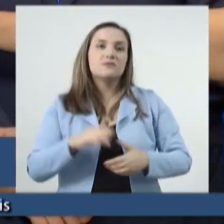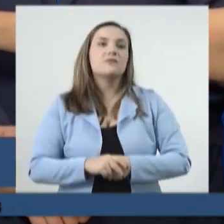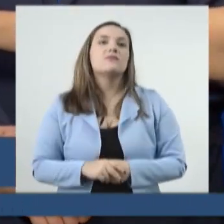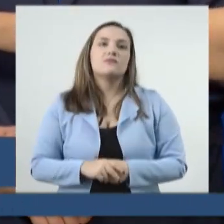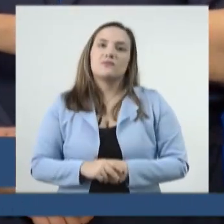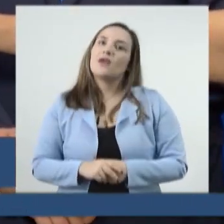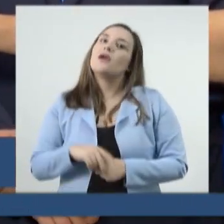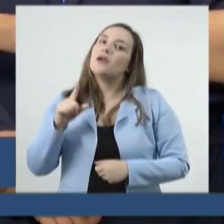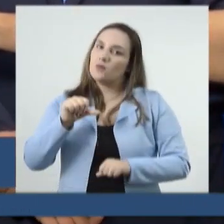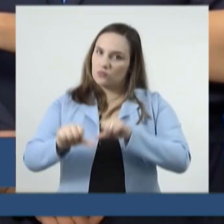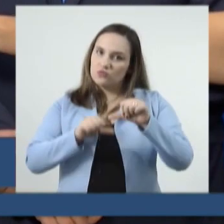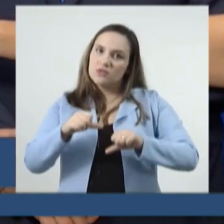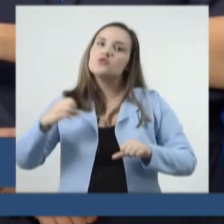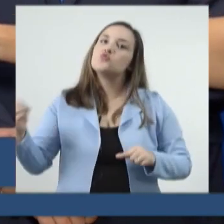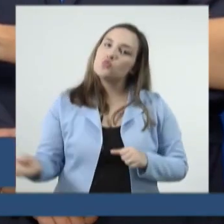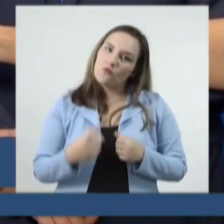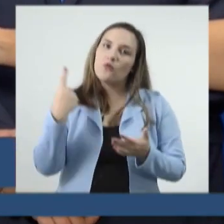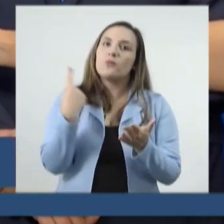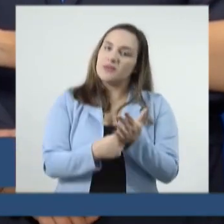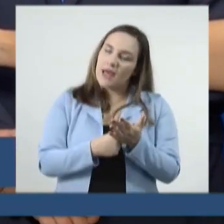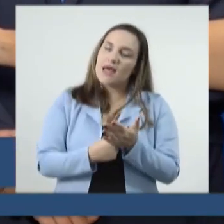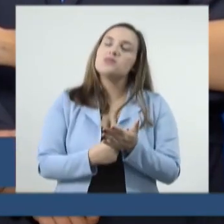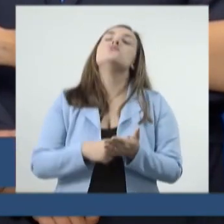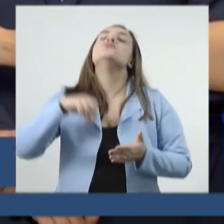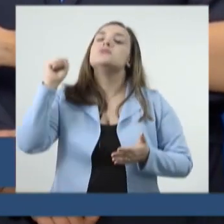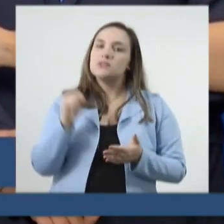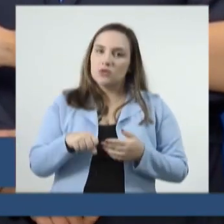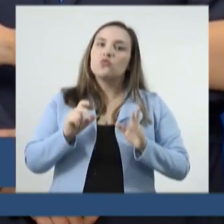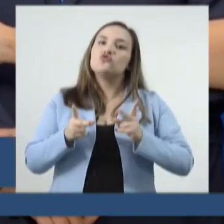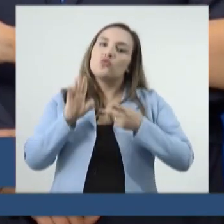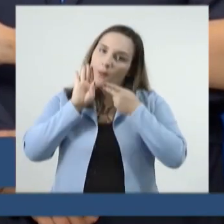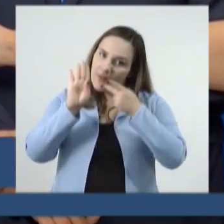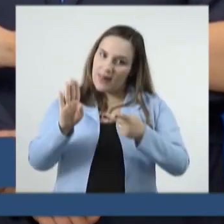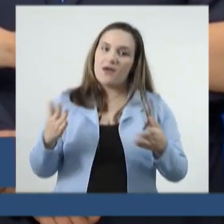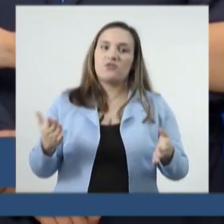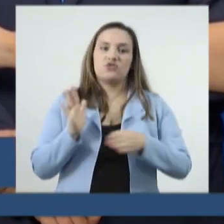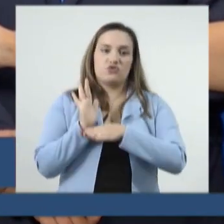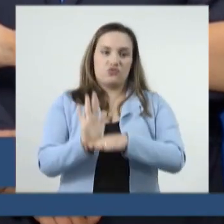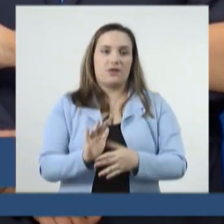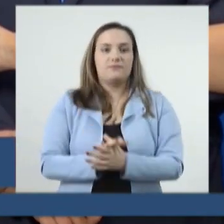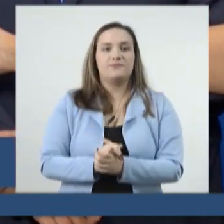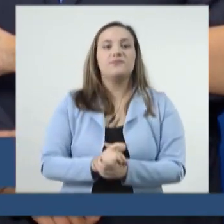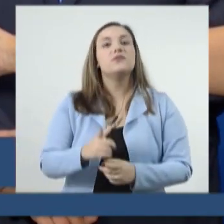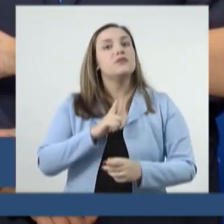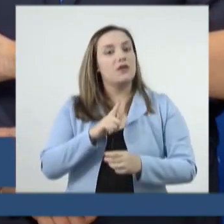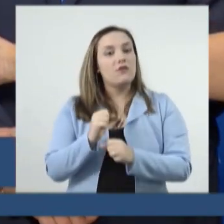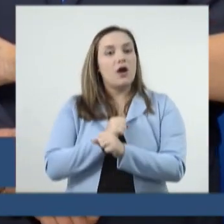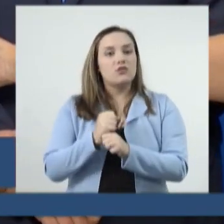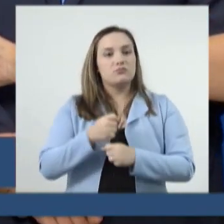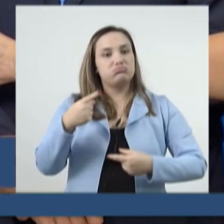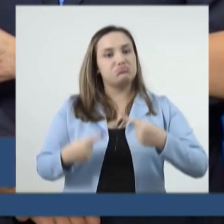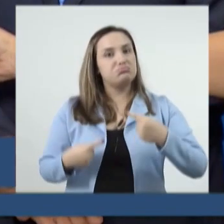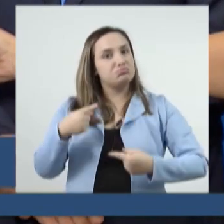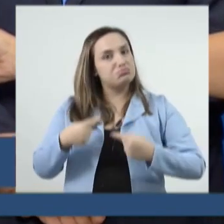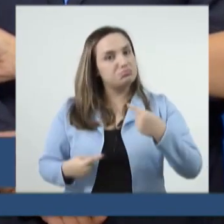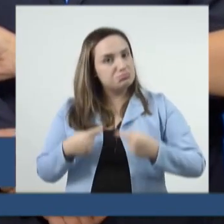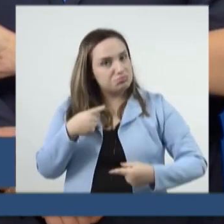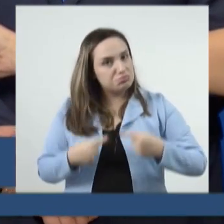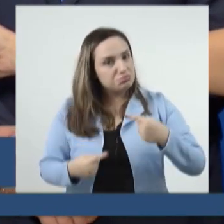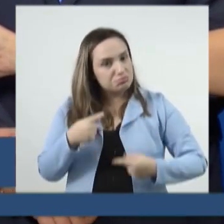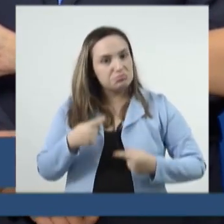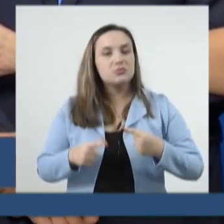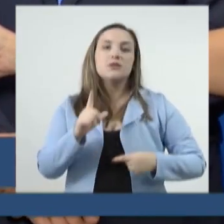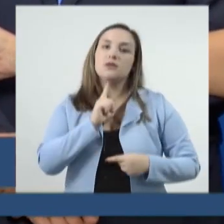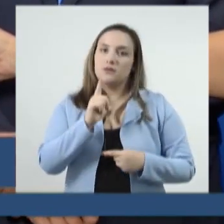renovação do compromisso do trabalho que foi feito em 2023. Nós tivemos um ano de muito debate, nós tivemos um ano